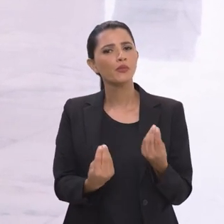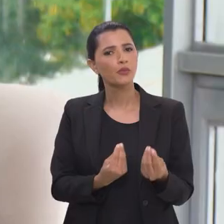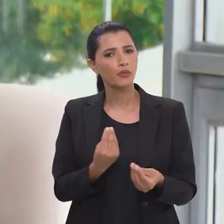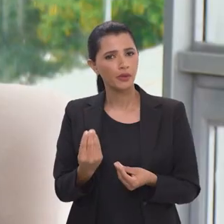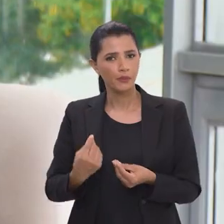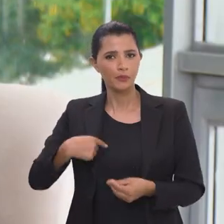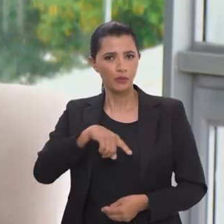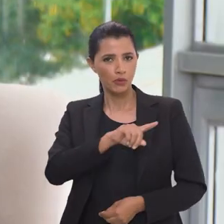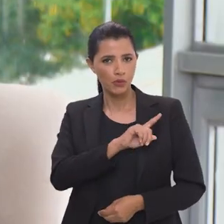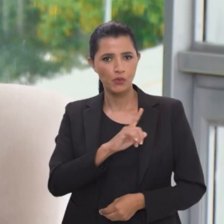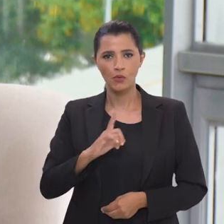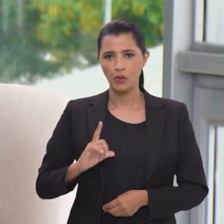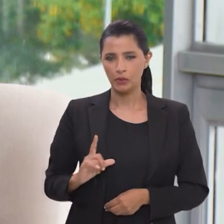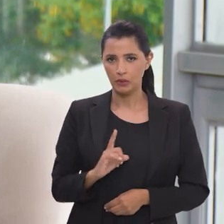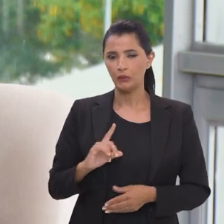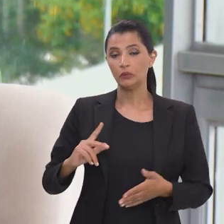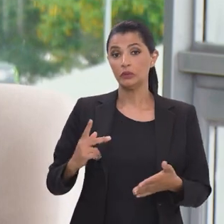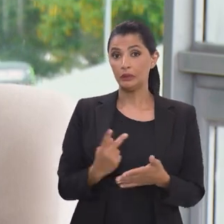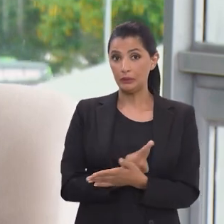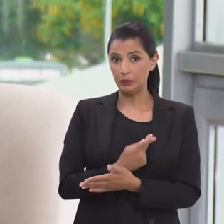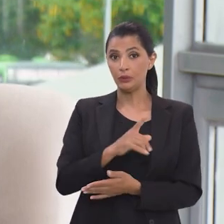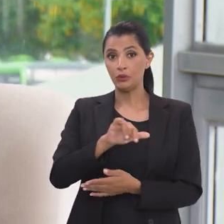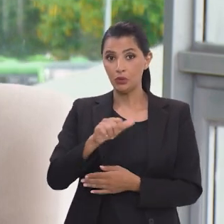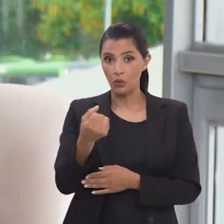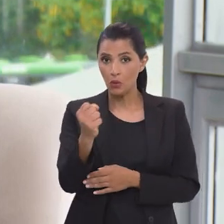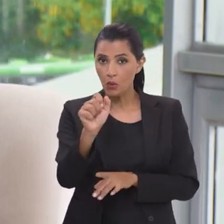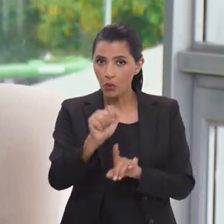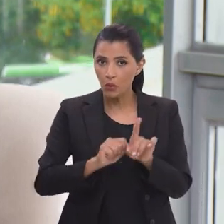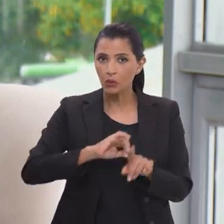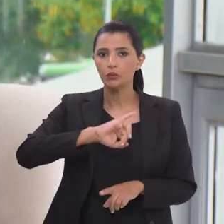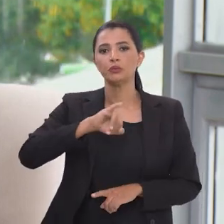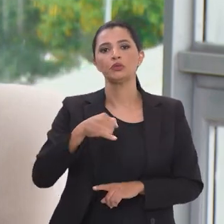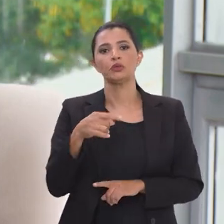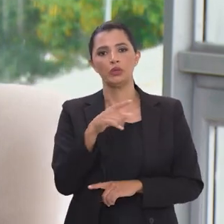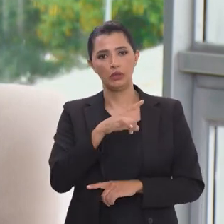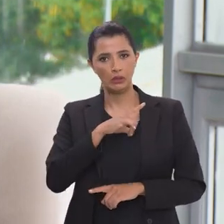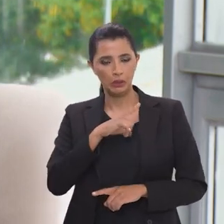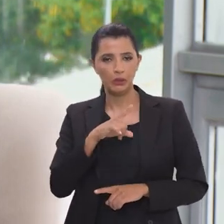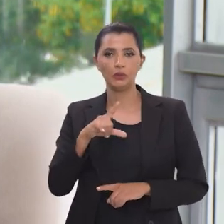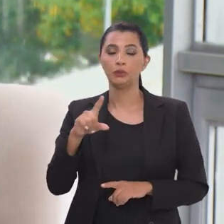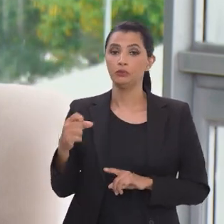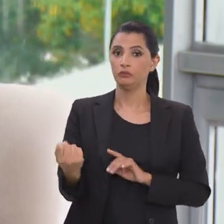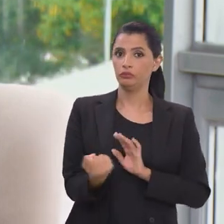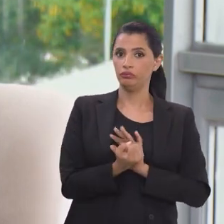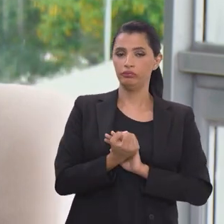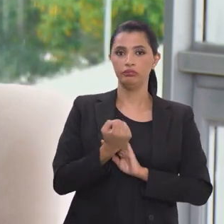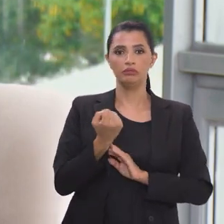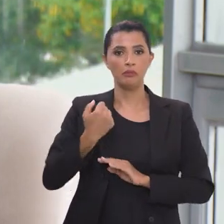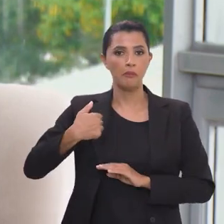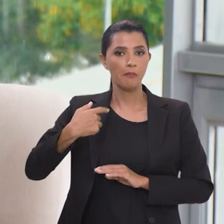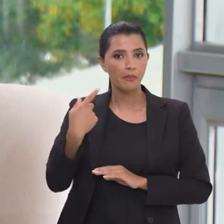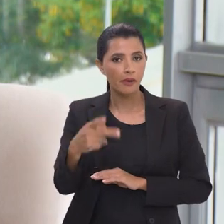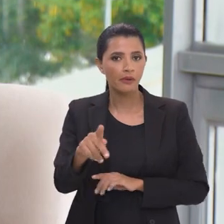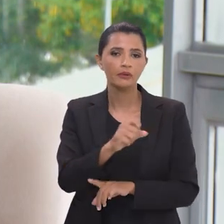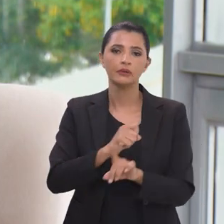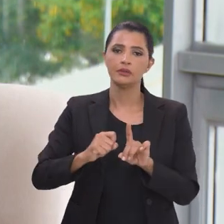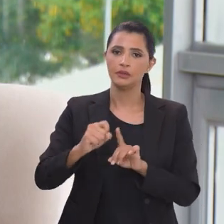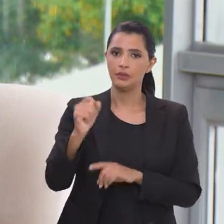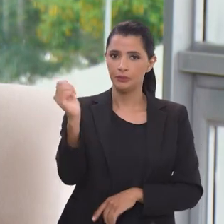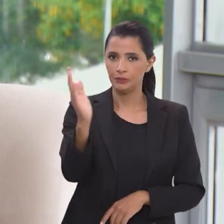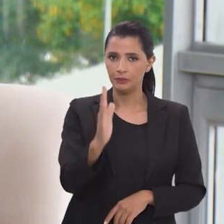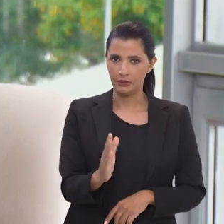mais que nós tivemos um episódio no dia 8 de janeiro, que foi um episódio muito impactante para a sociedade